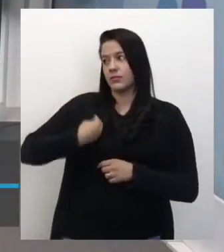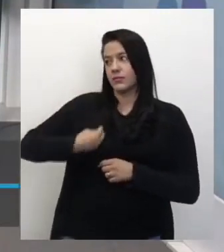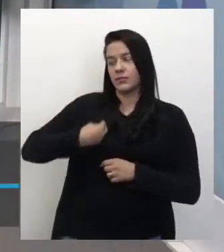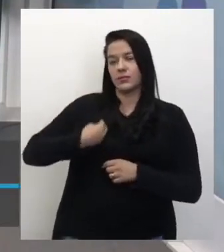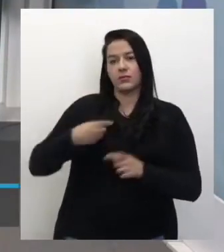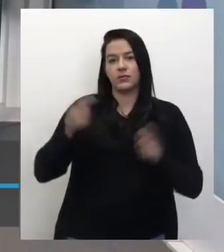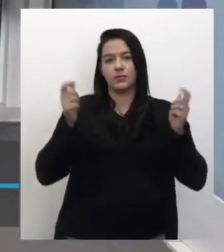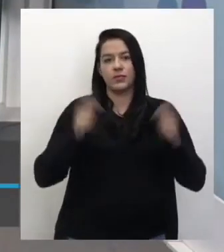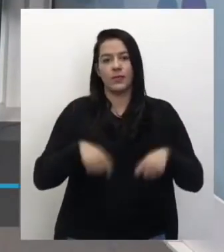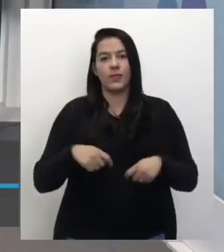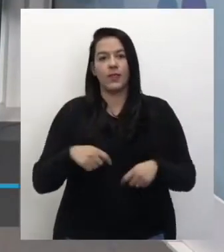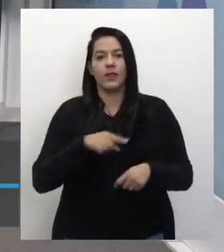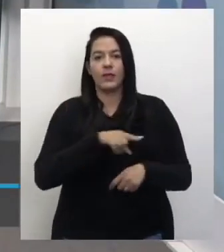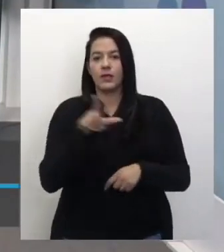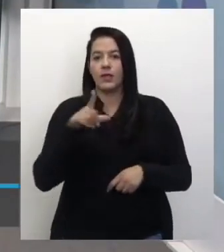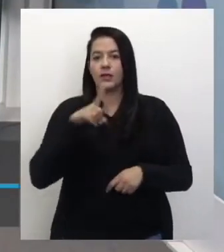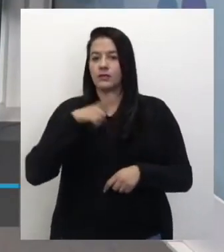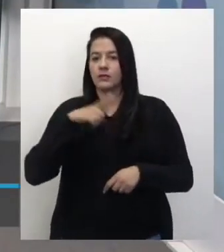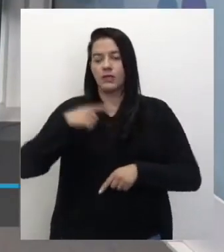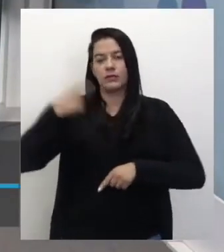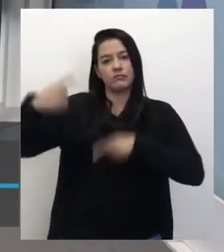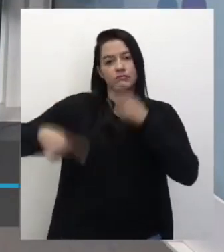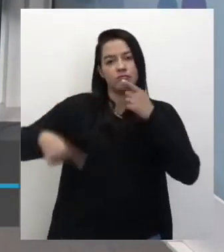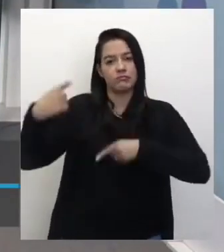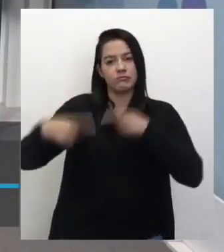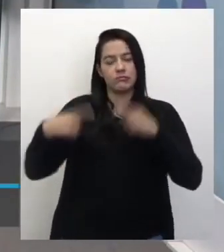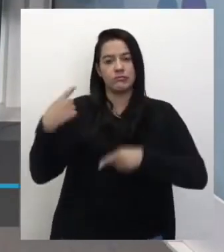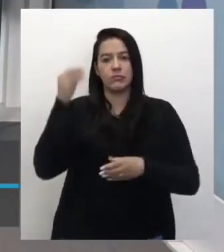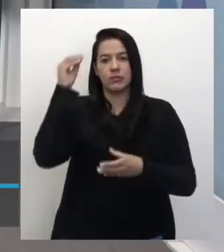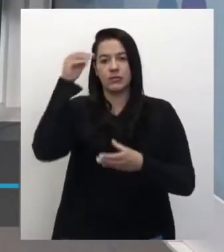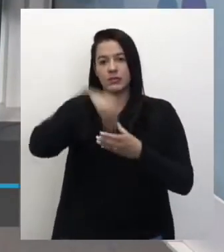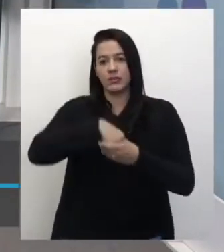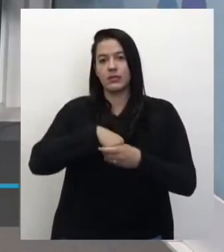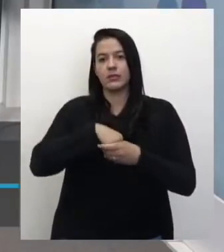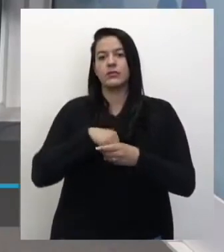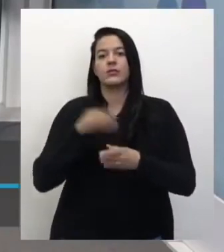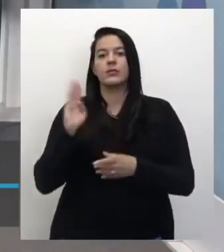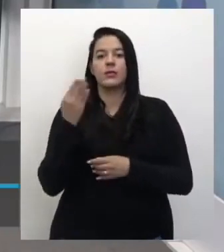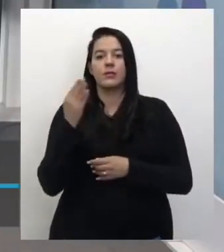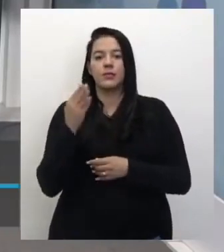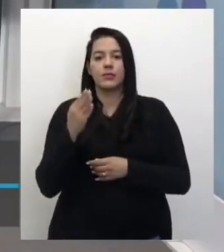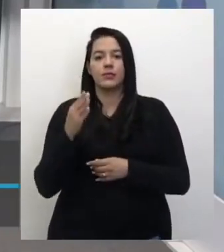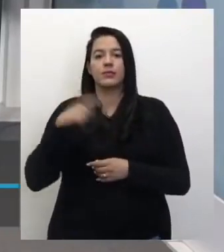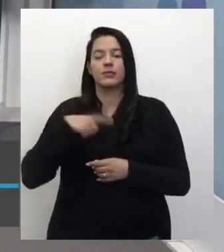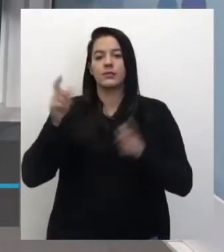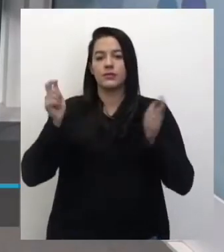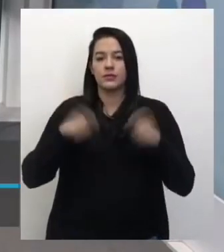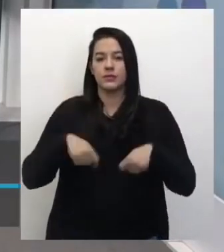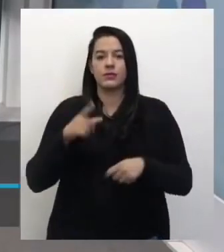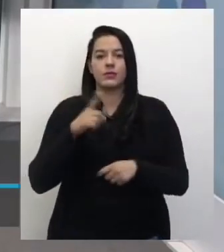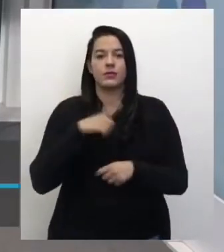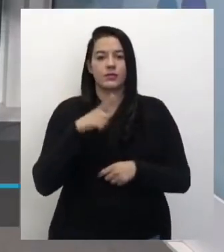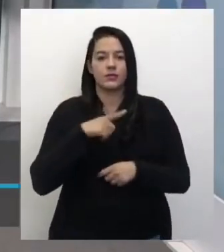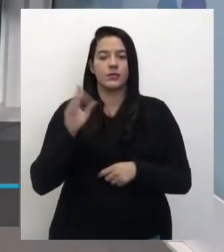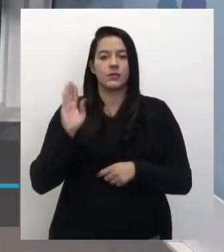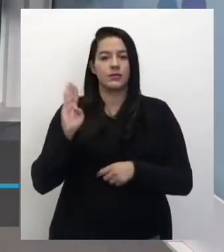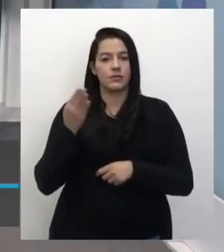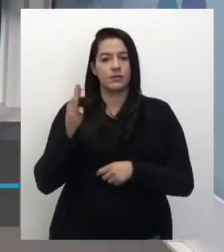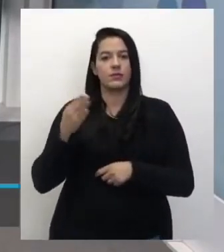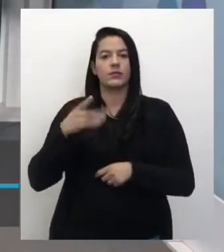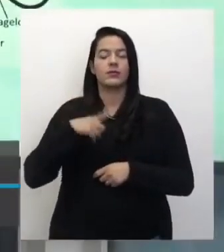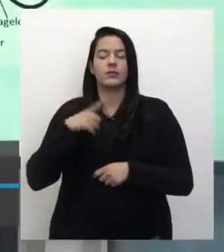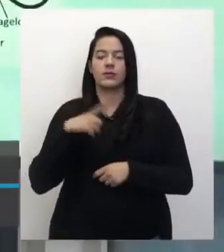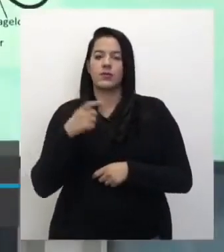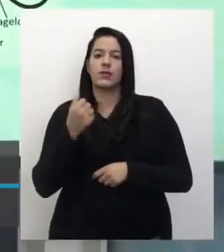falar sobre isso. Existe um debate, tá bom? Dentro da biologia, né? Eu sou biólogo. Existe um debate dentro da biologia, da ciência